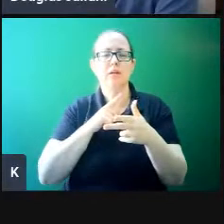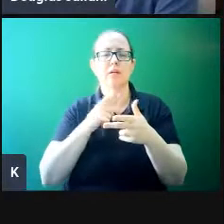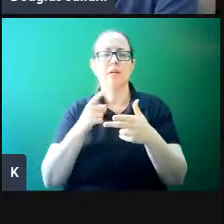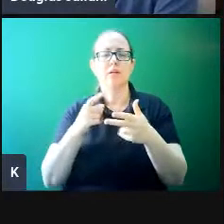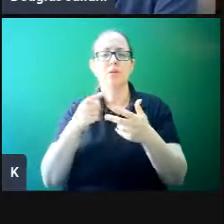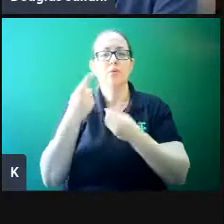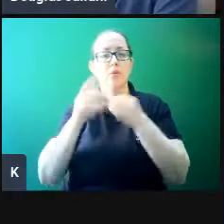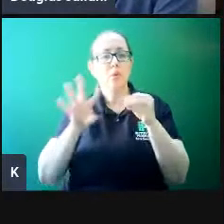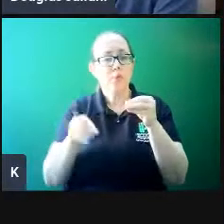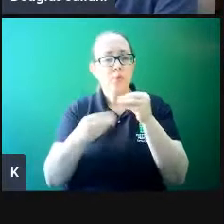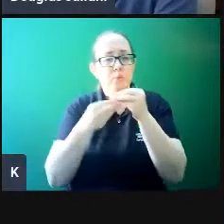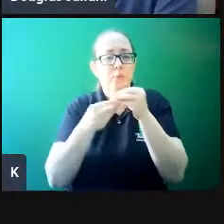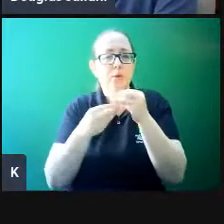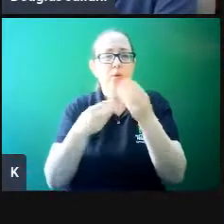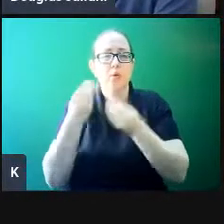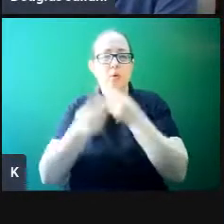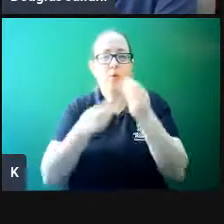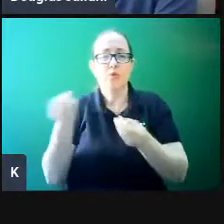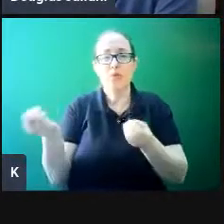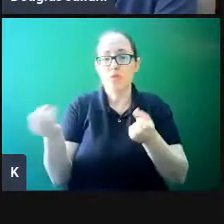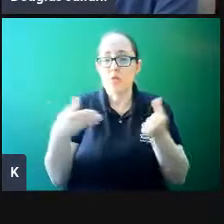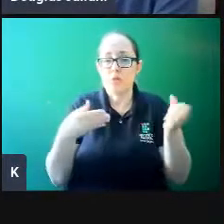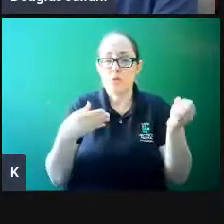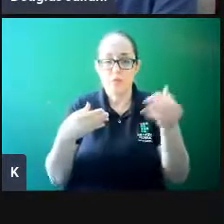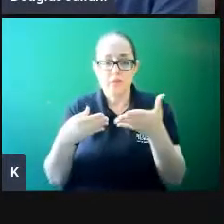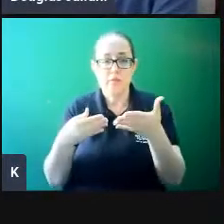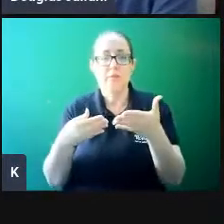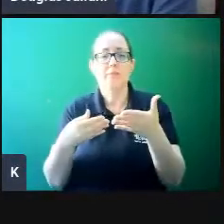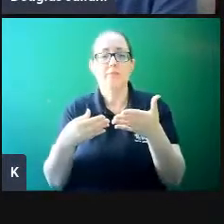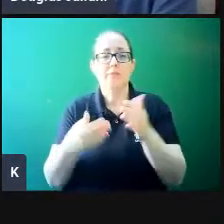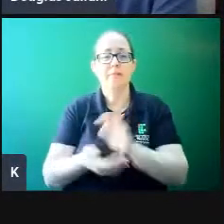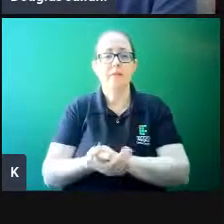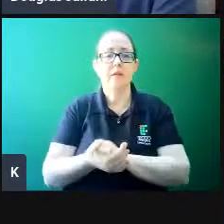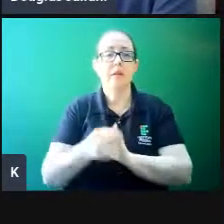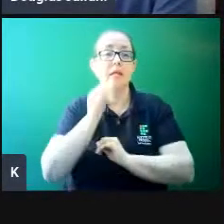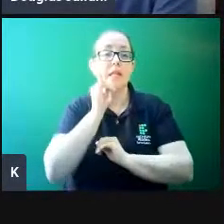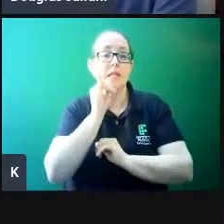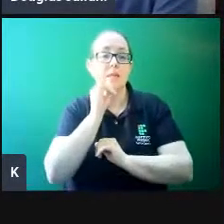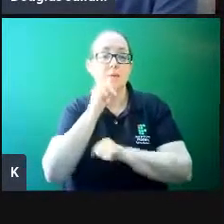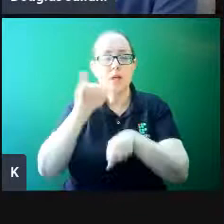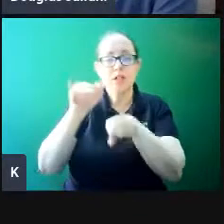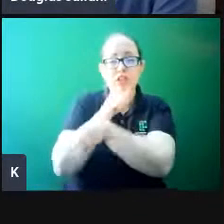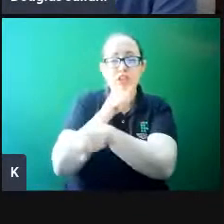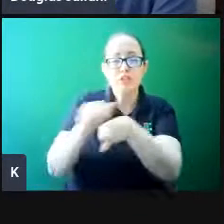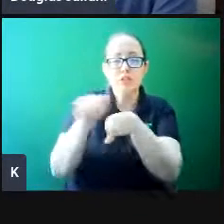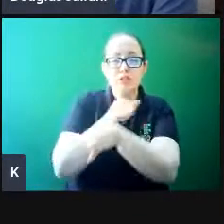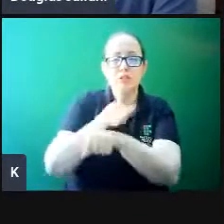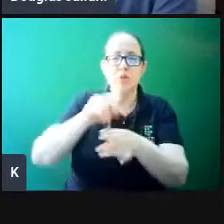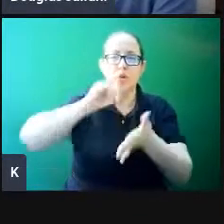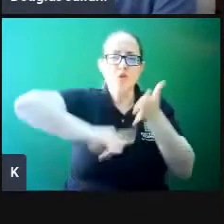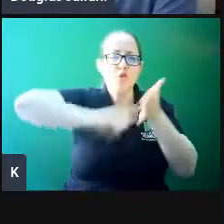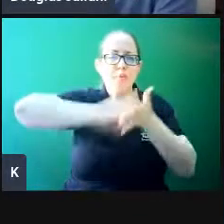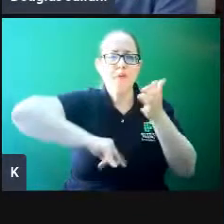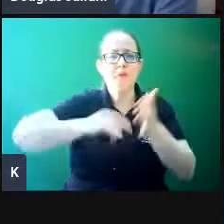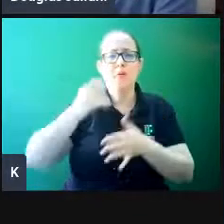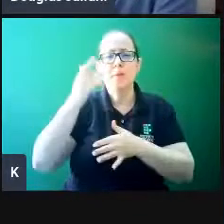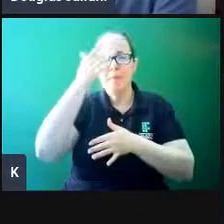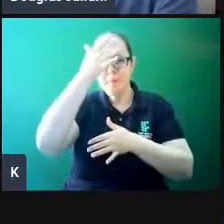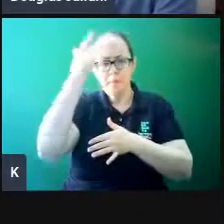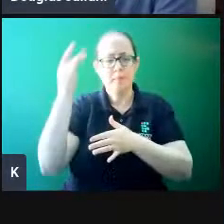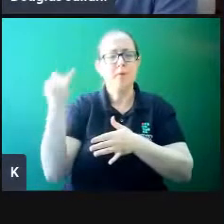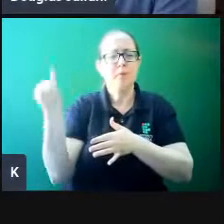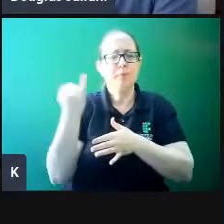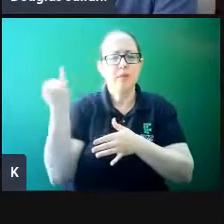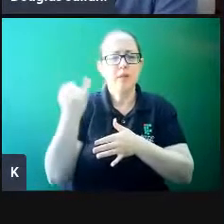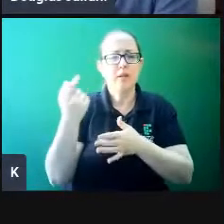contribuem para a inovação. Por exemplo, a estratégia, os documentos norteadores, a missão,